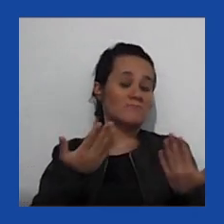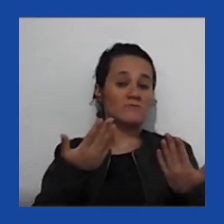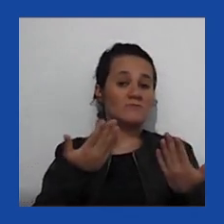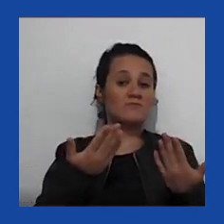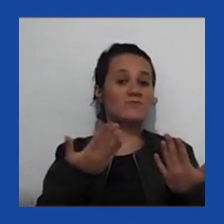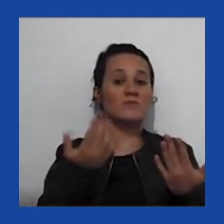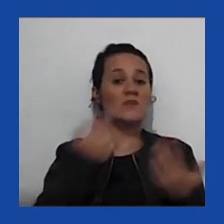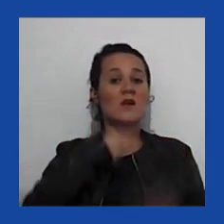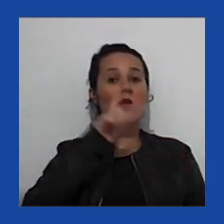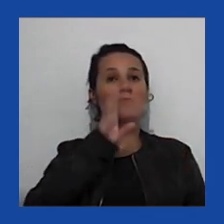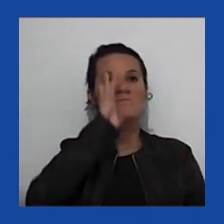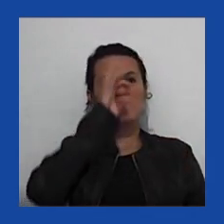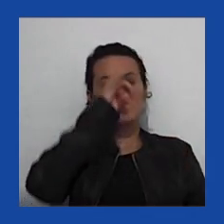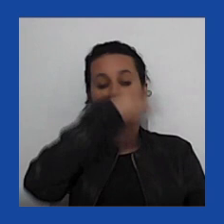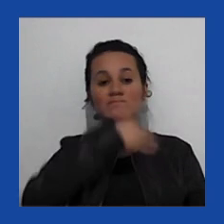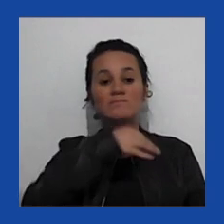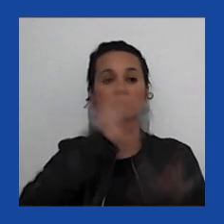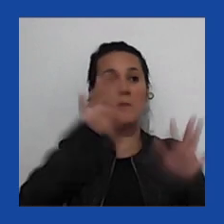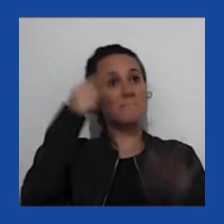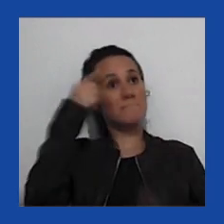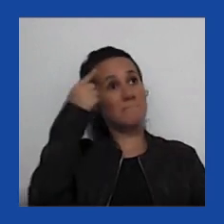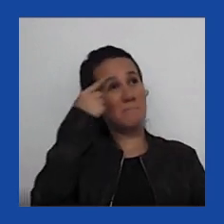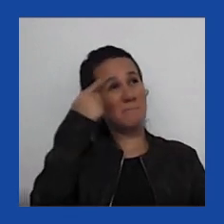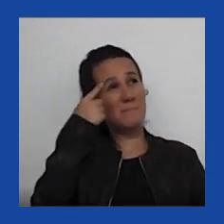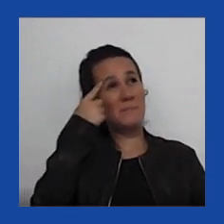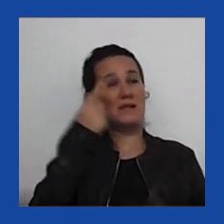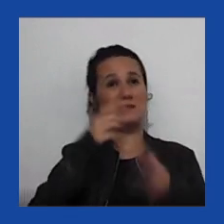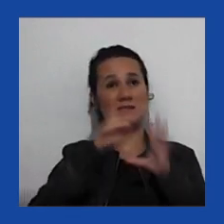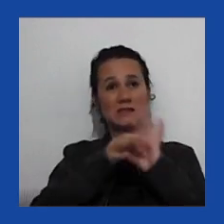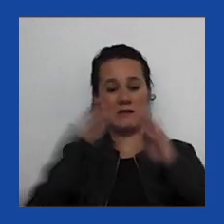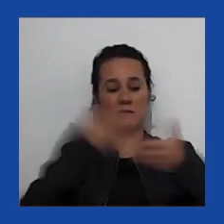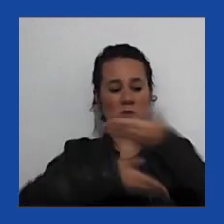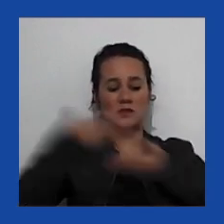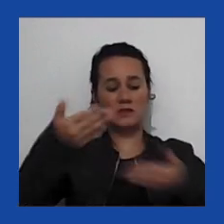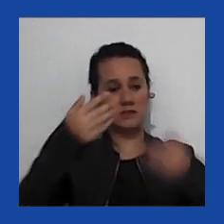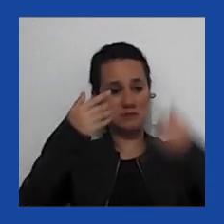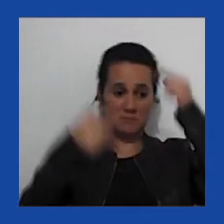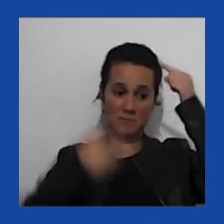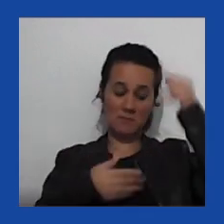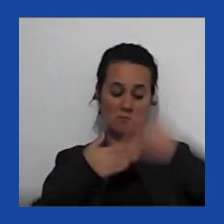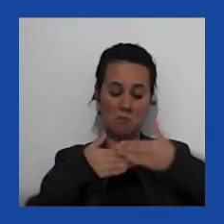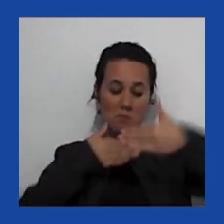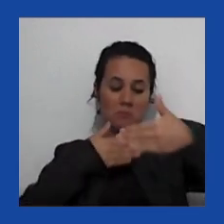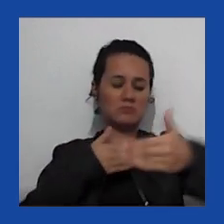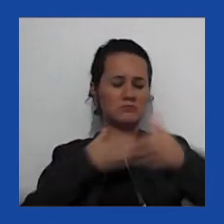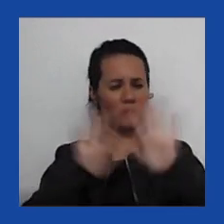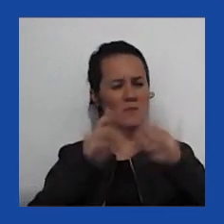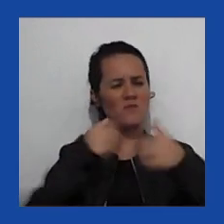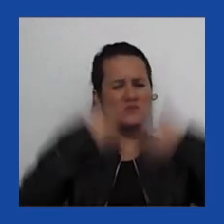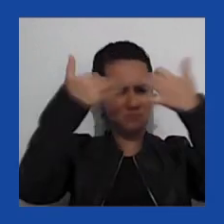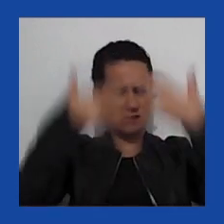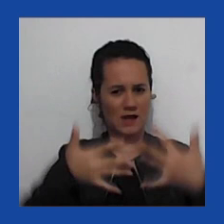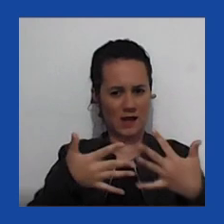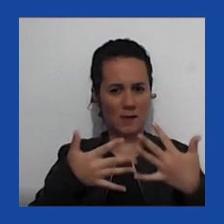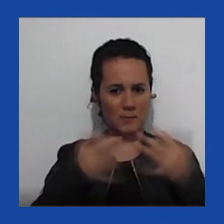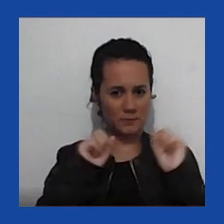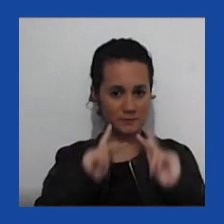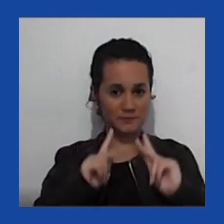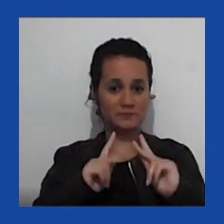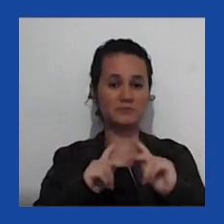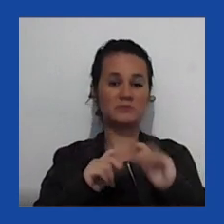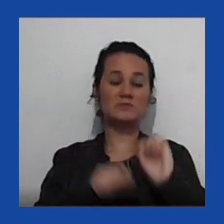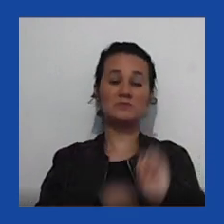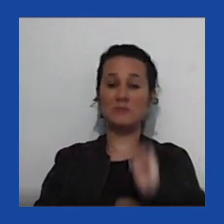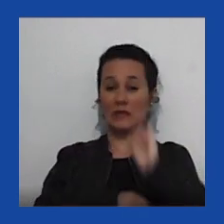pessimismo em relação à democracia no longo prazo. Vou tentar explicar por quê. Se podemos